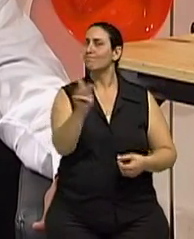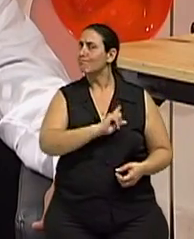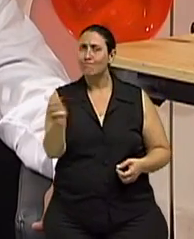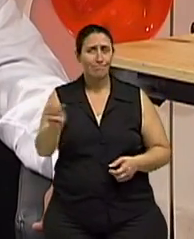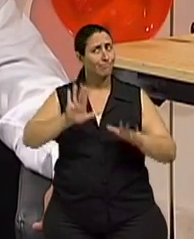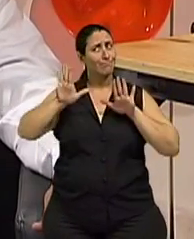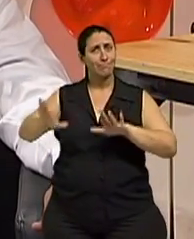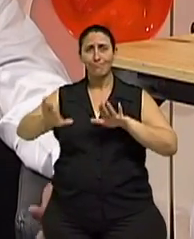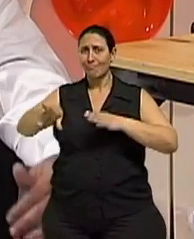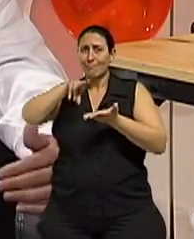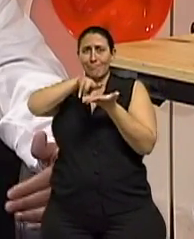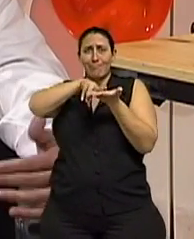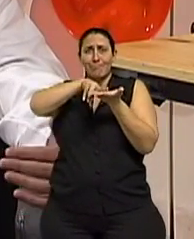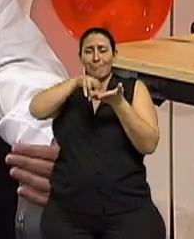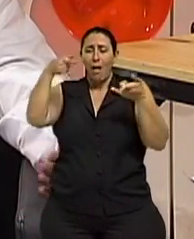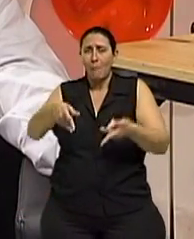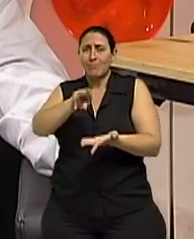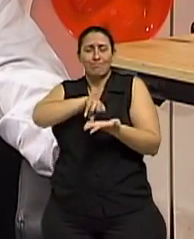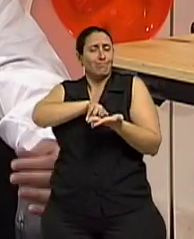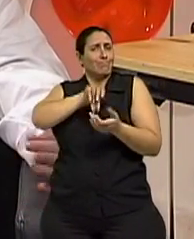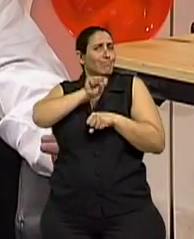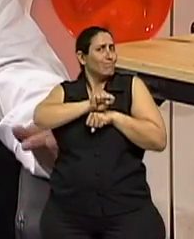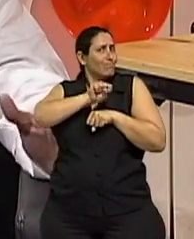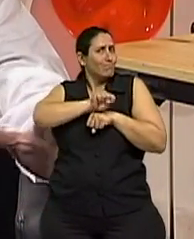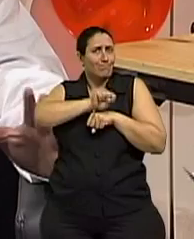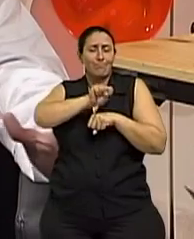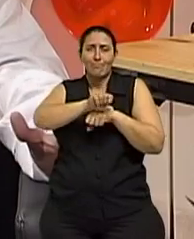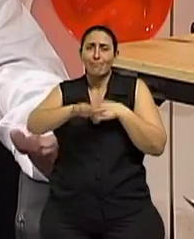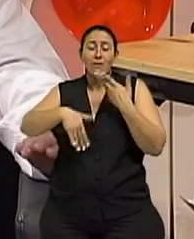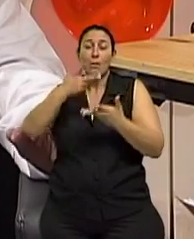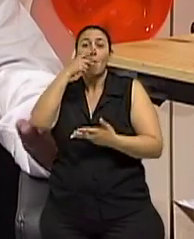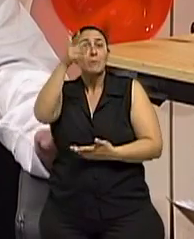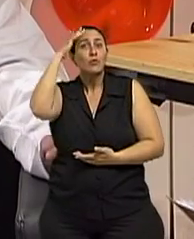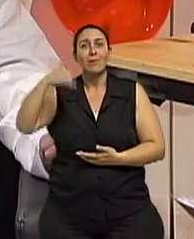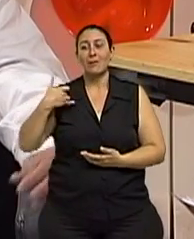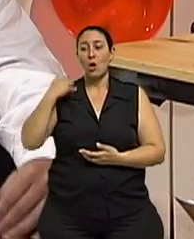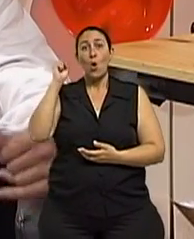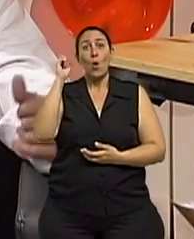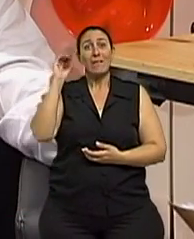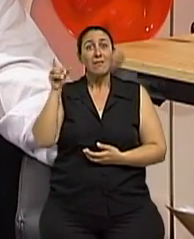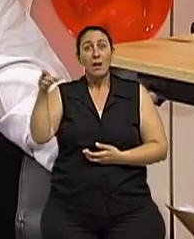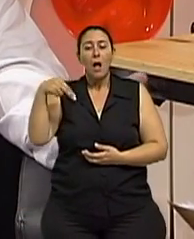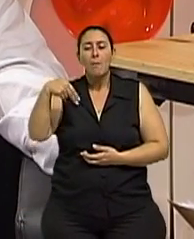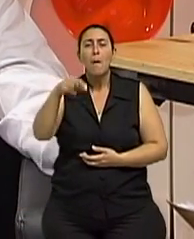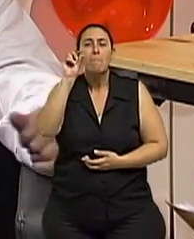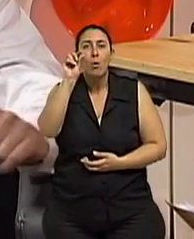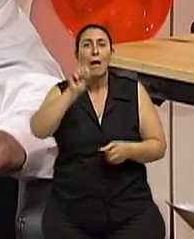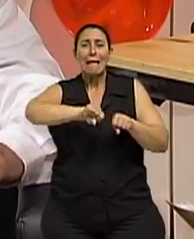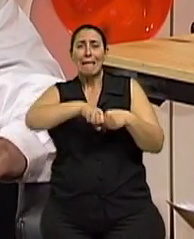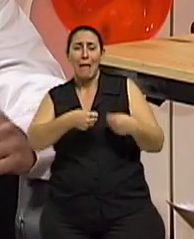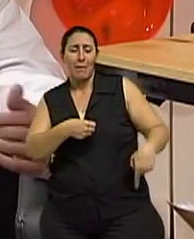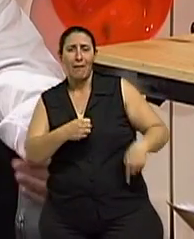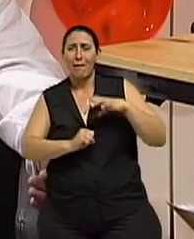membro inferior que foi operado. E isso tudo, puxa, atrasa. Imagina uma pessoa assim de 80 anos, que já caminha pouco, de repente tem uma fratura,